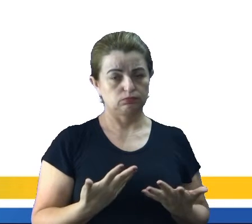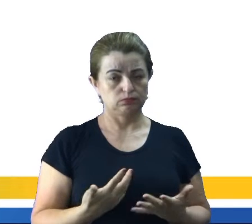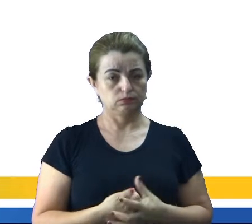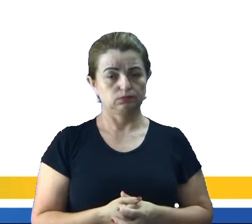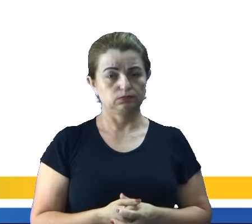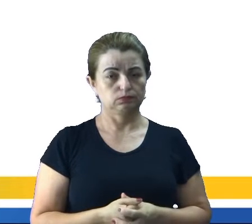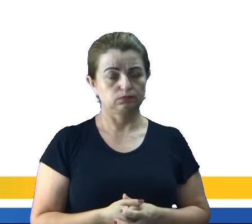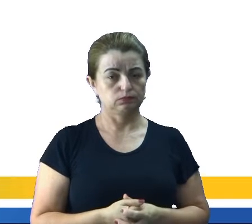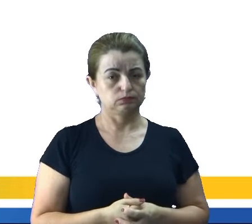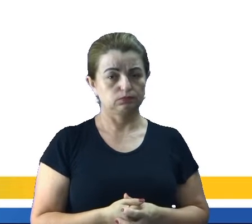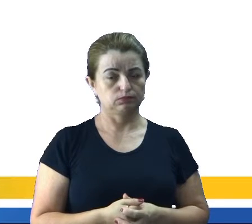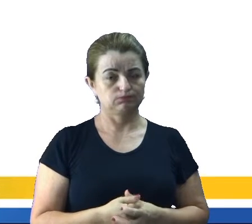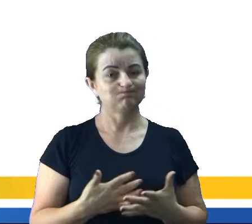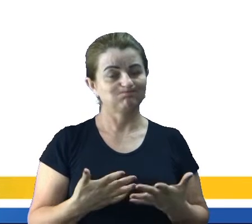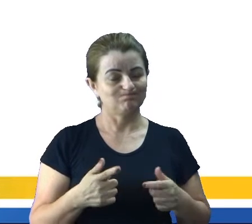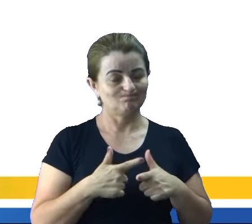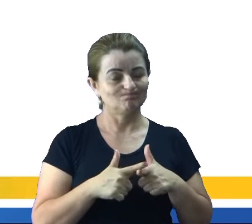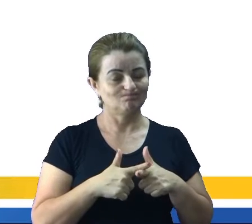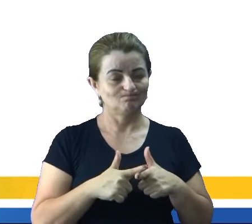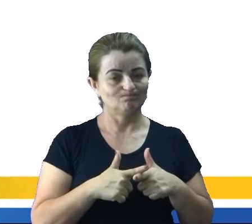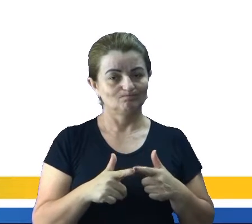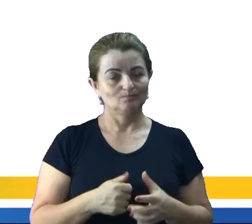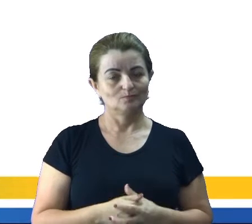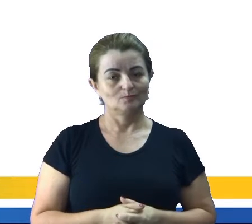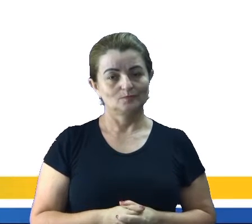E aí eles acabam se acidentando